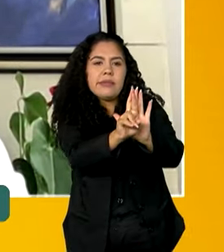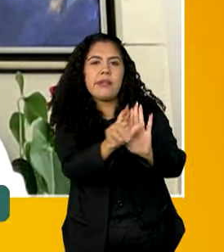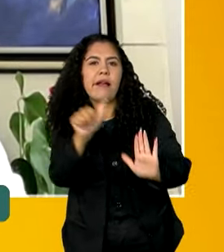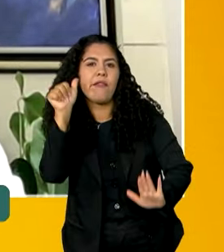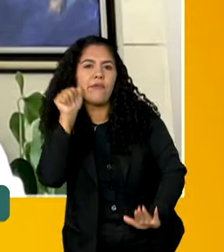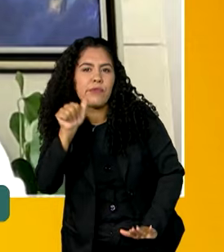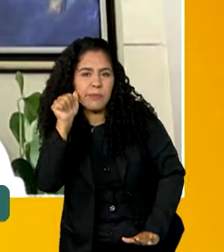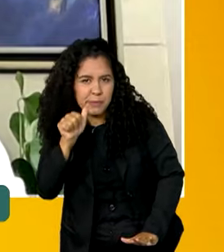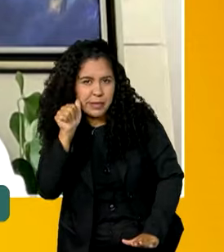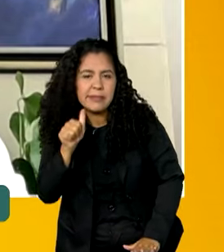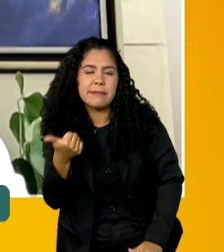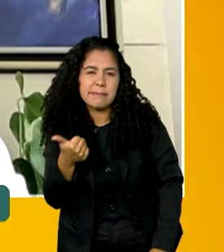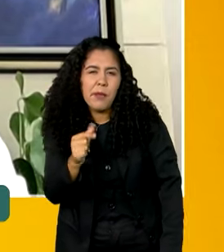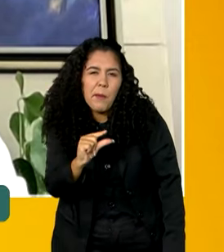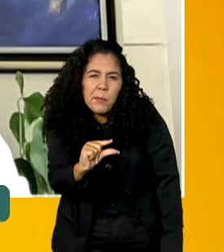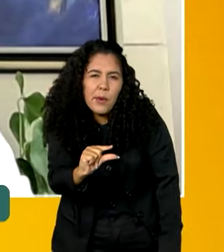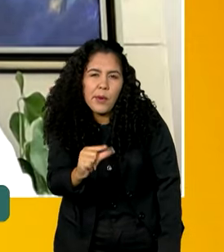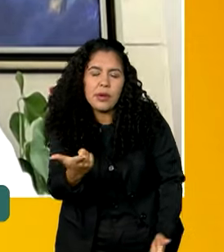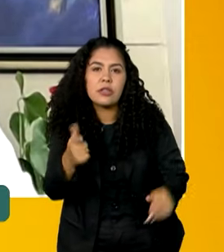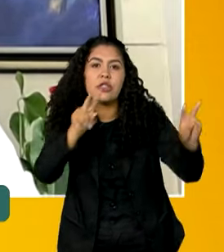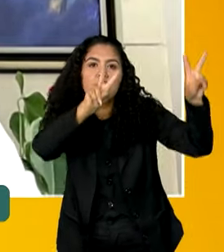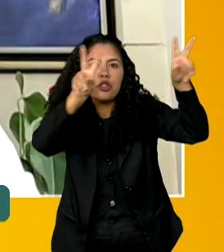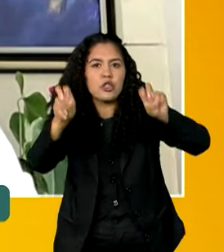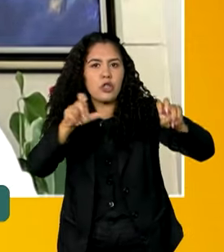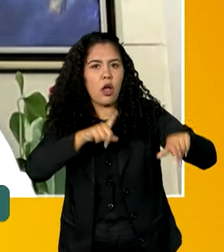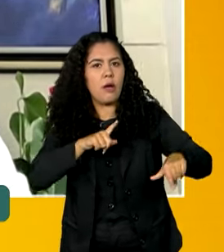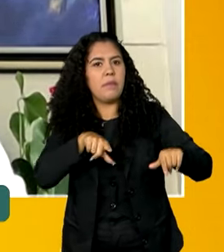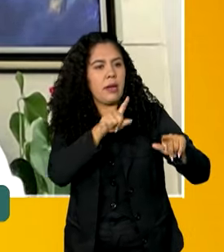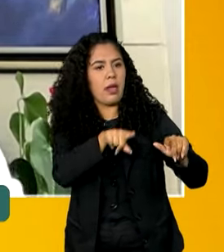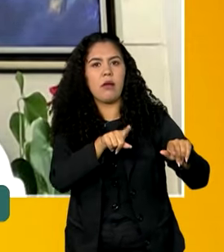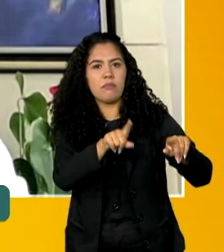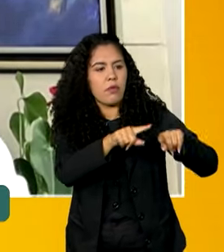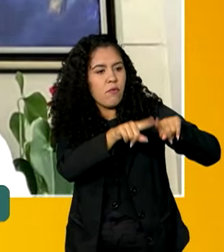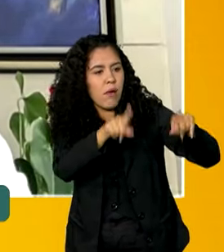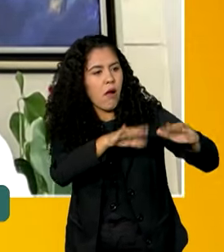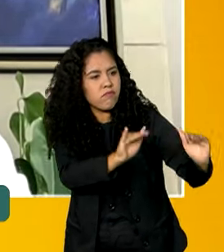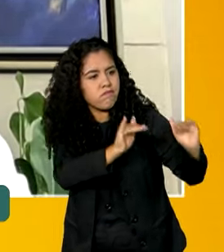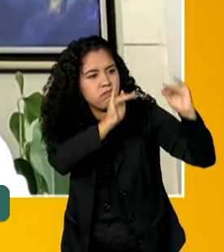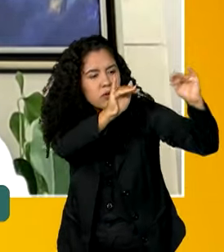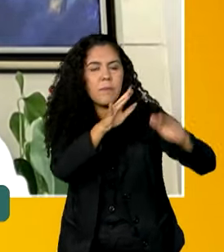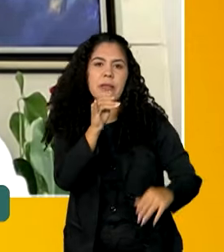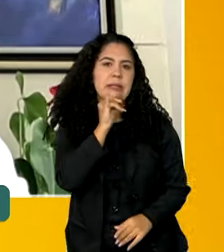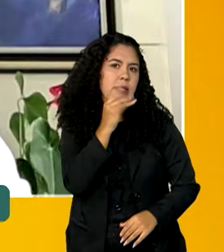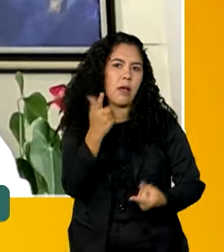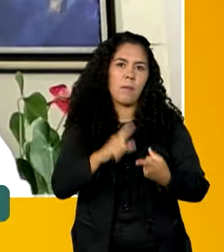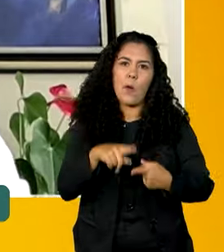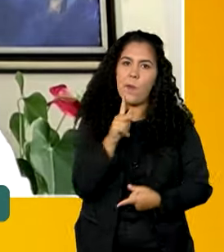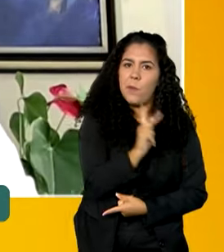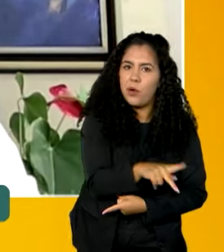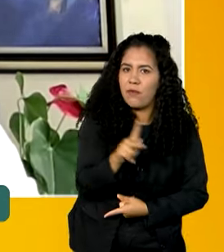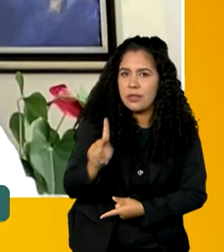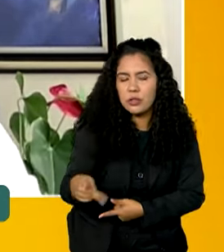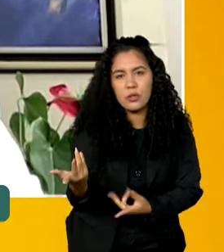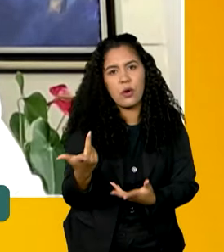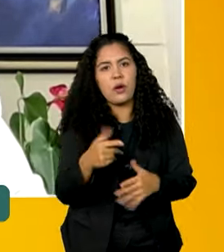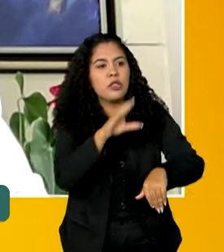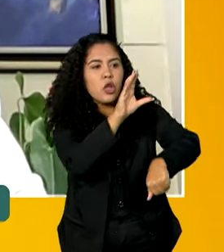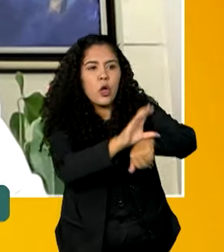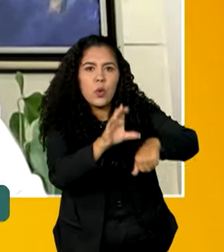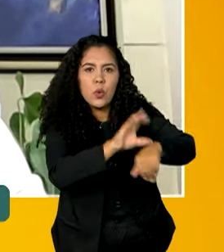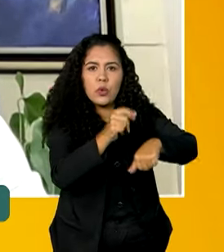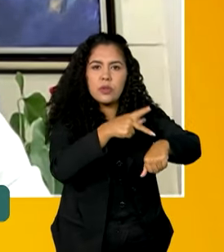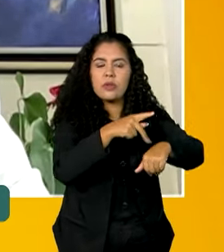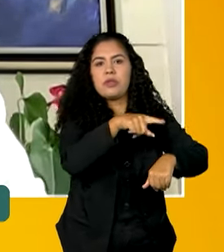nos cargos de destaque, como professoras, por exemplo, de cursos de pós